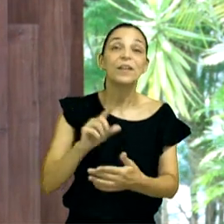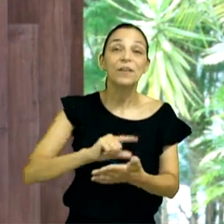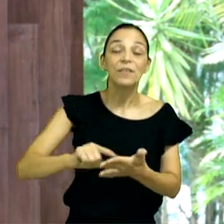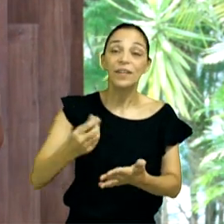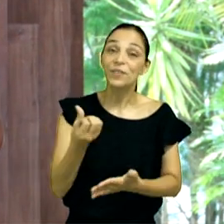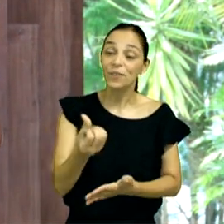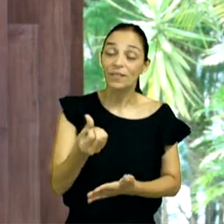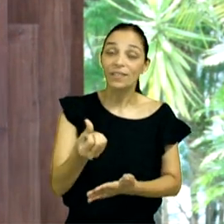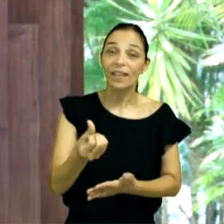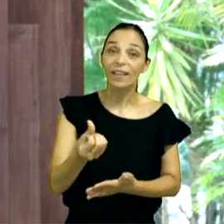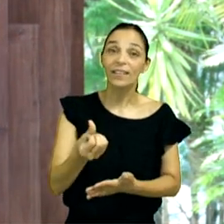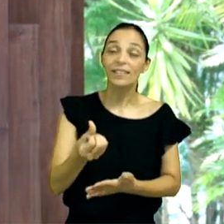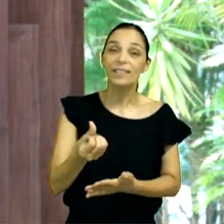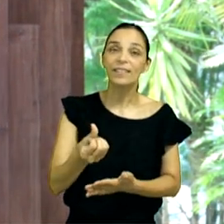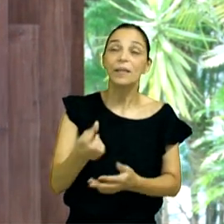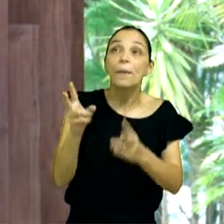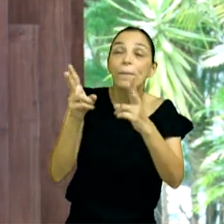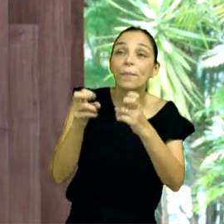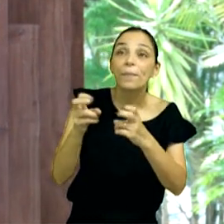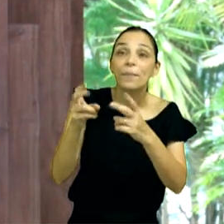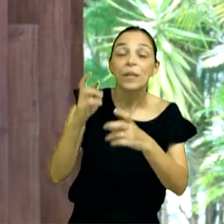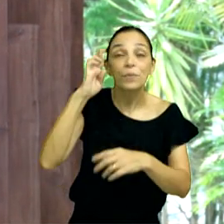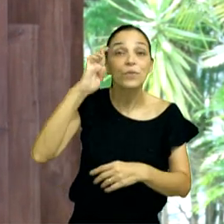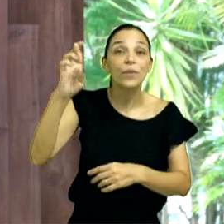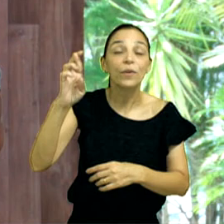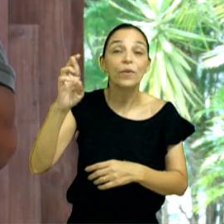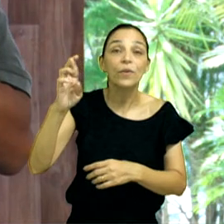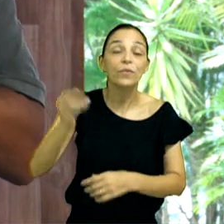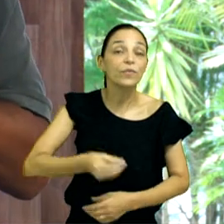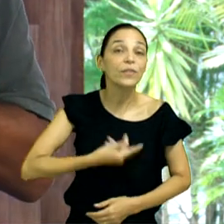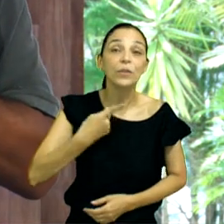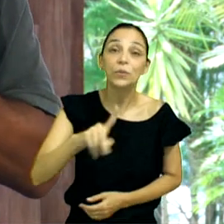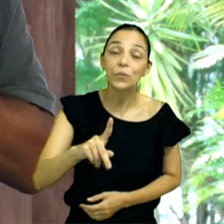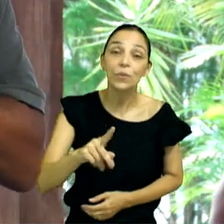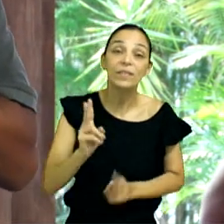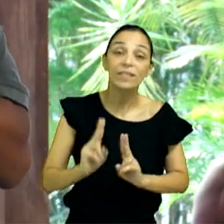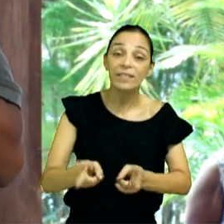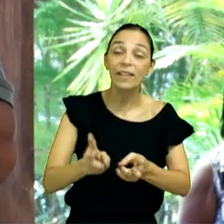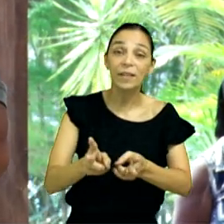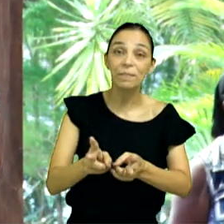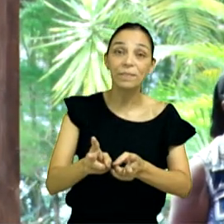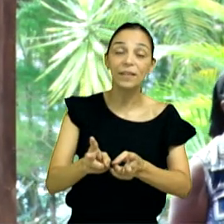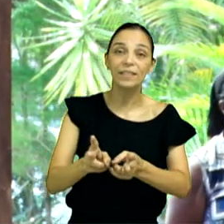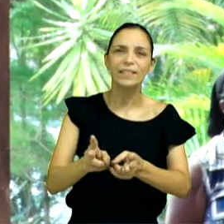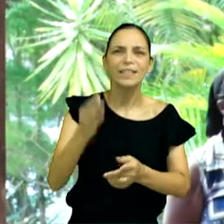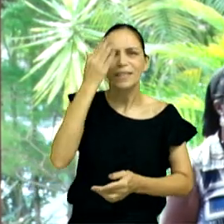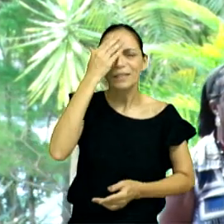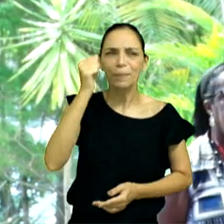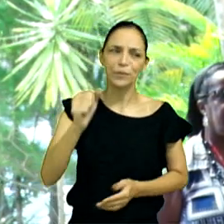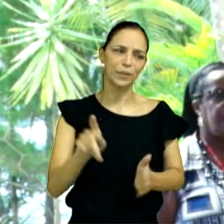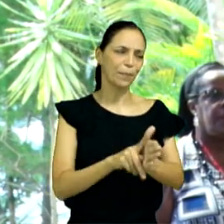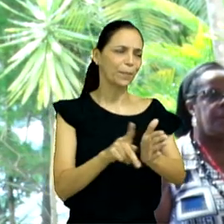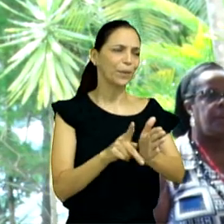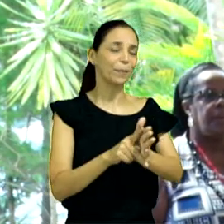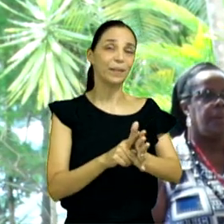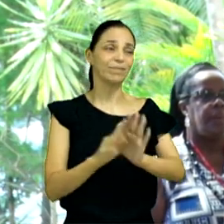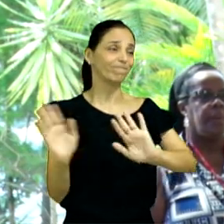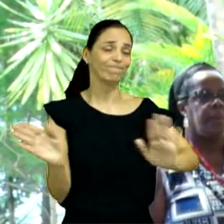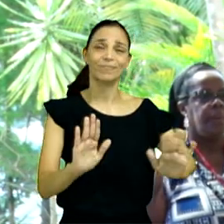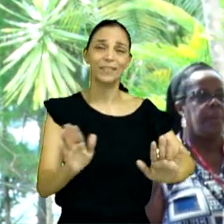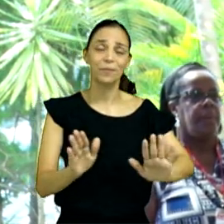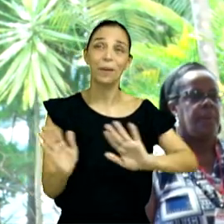todos os teus caminhos, e o versículo anterior diz assim, não seja sábio aos teus próprios olhos, a gente vai caminhando com Jesus,